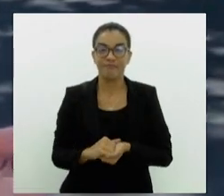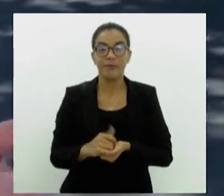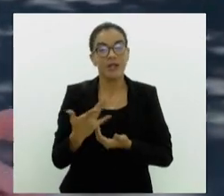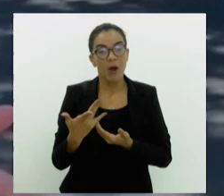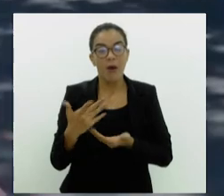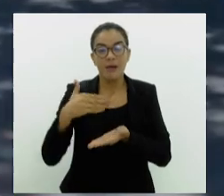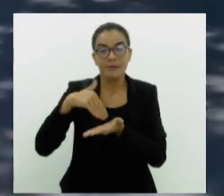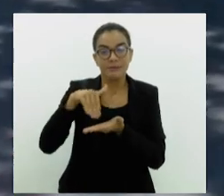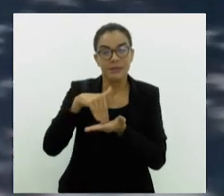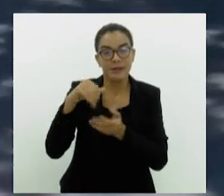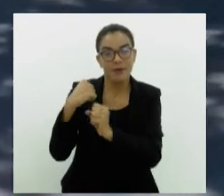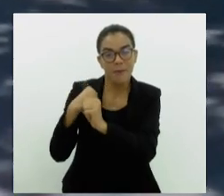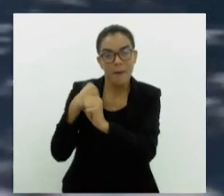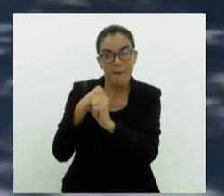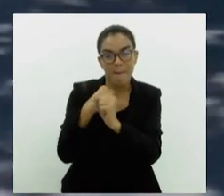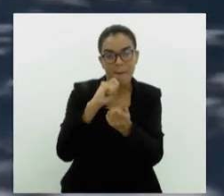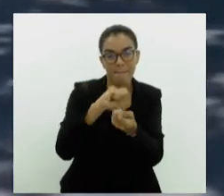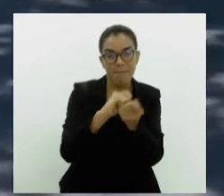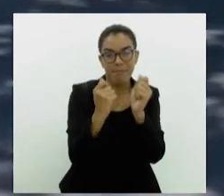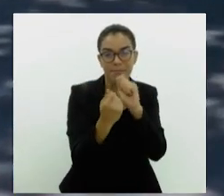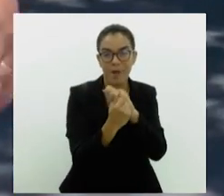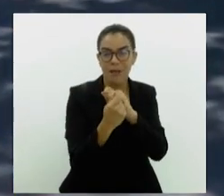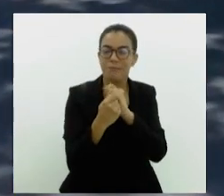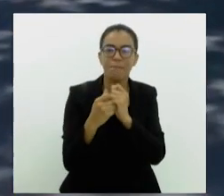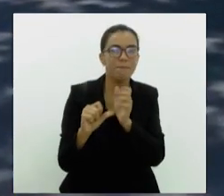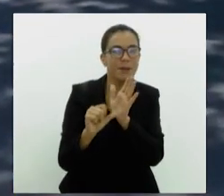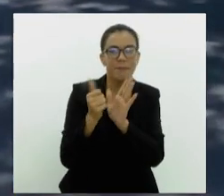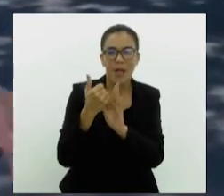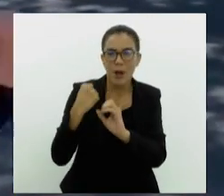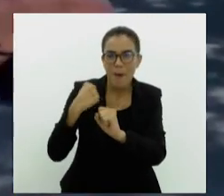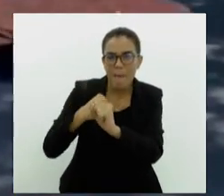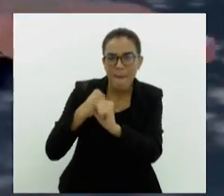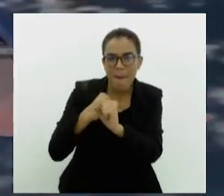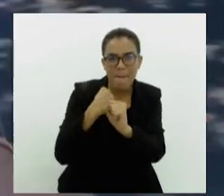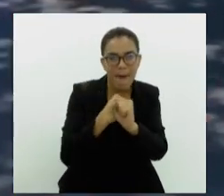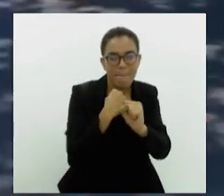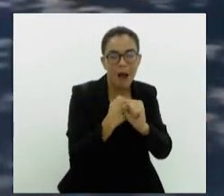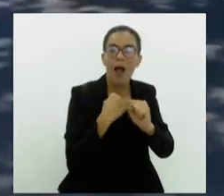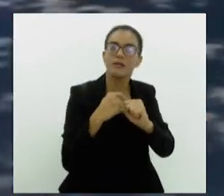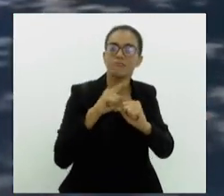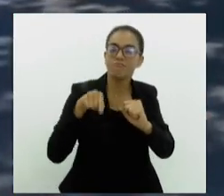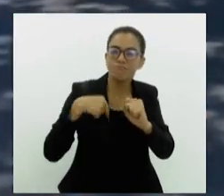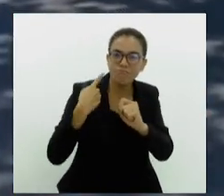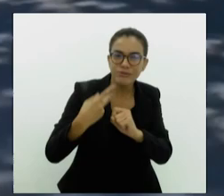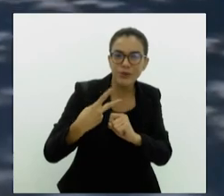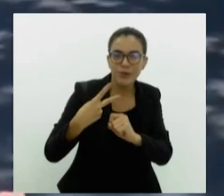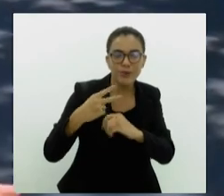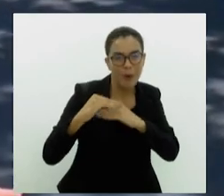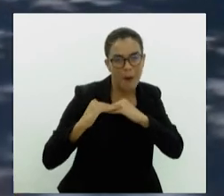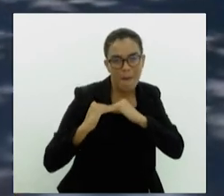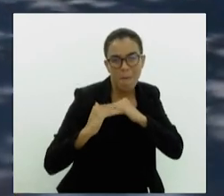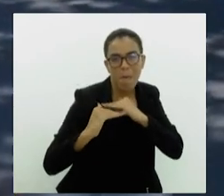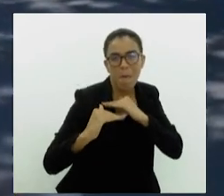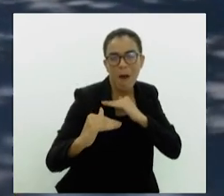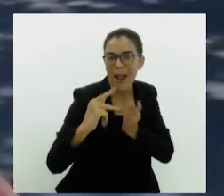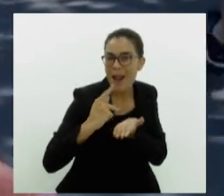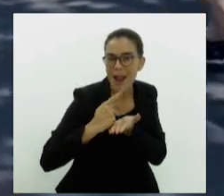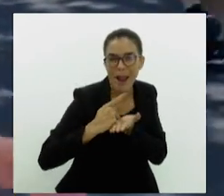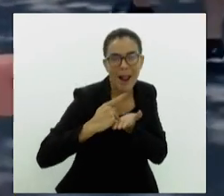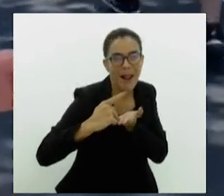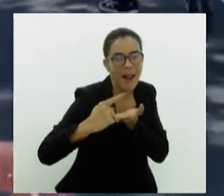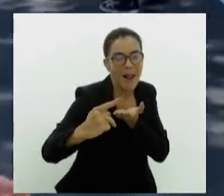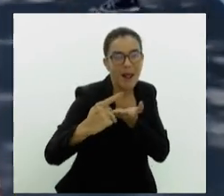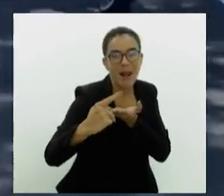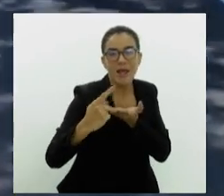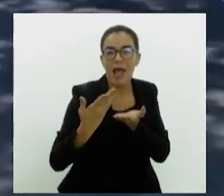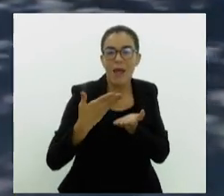Secretaria de Conservação, fez primeiro a fresagem inteira aqui da pista, depois asfaltou ela inteira, ela está bem lisinha mesmo, depois